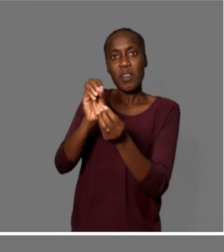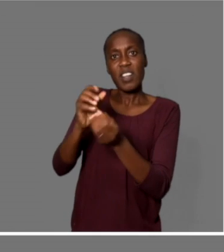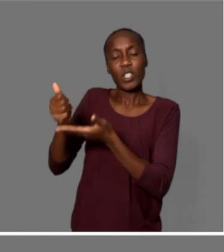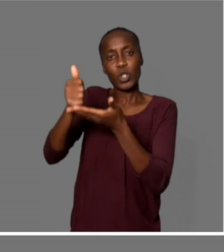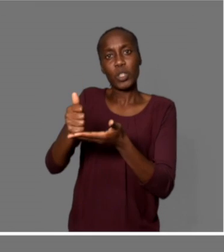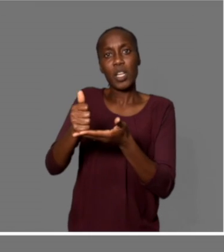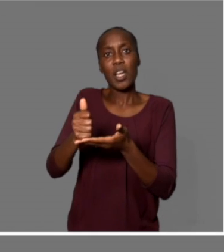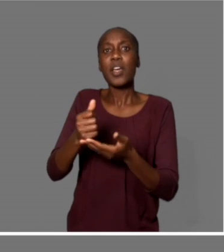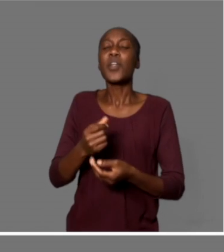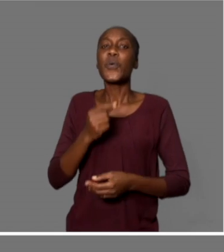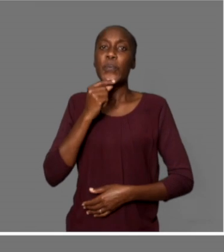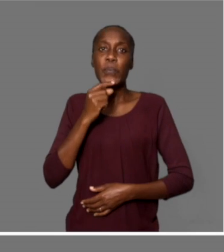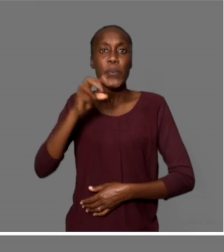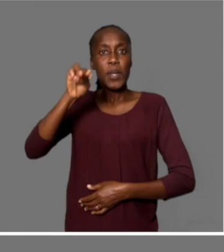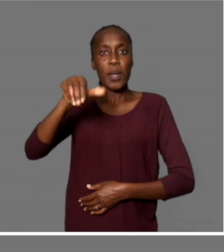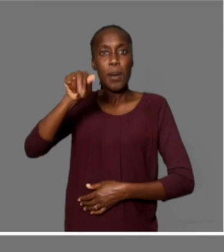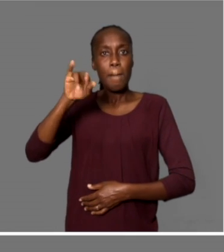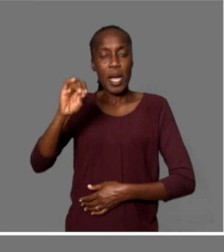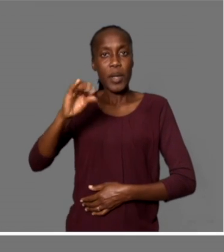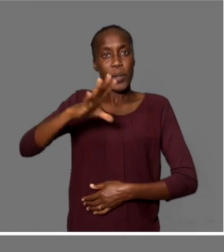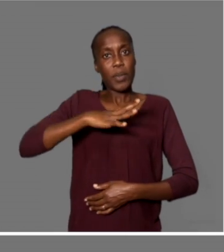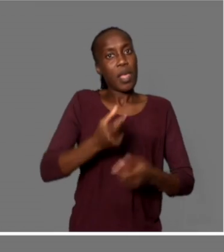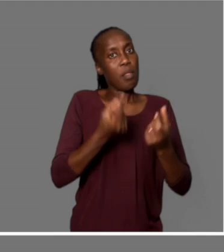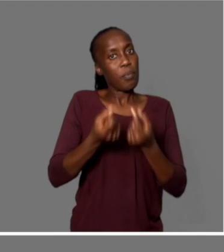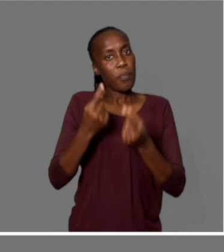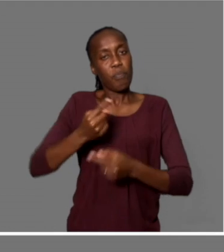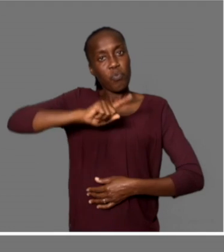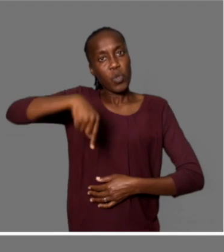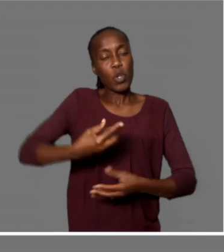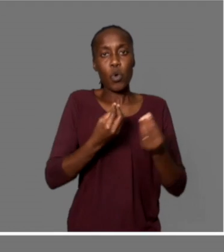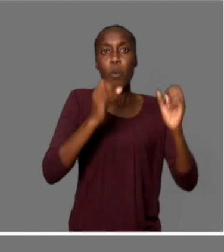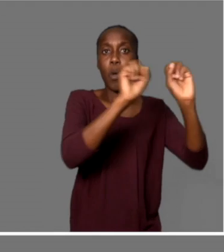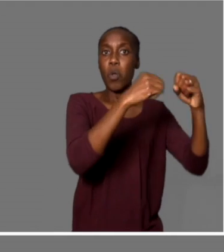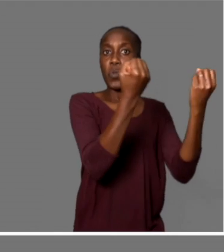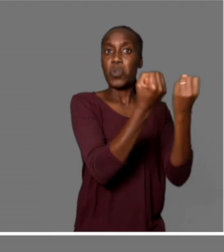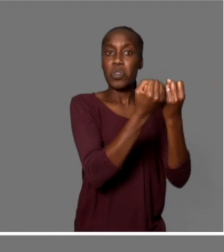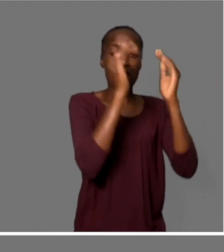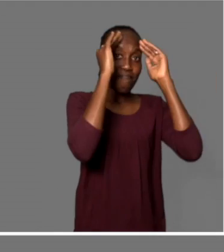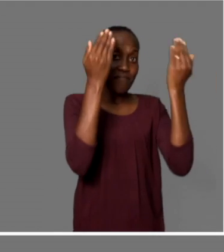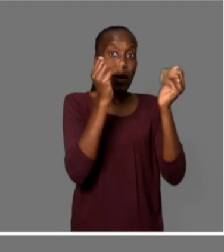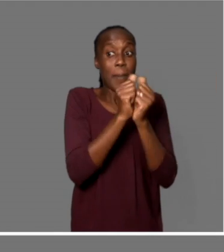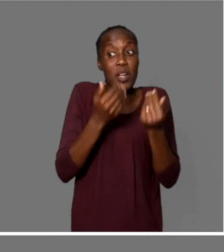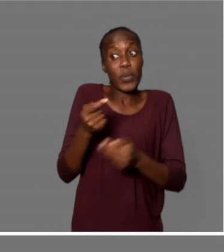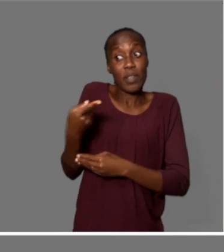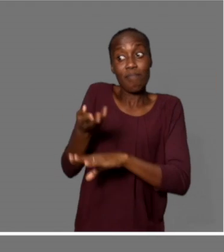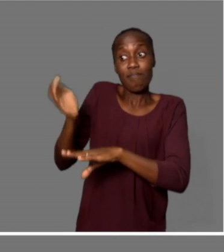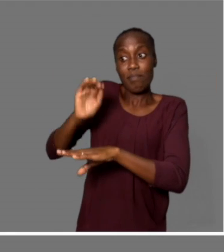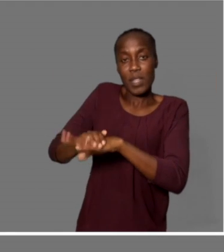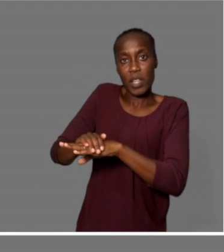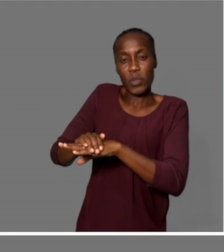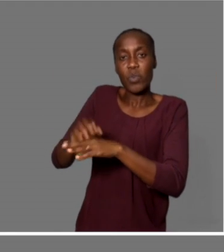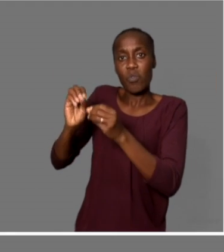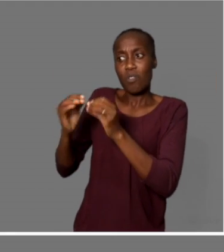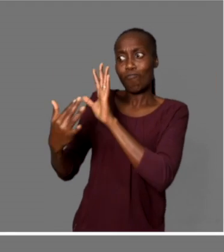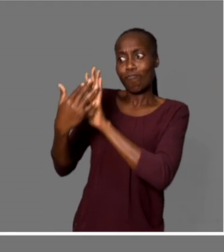menino Mário. E é isso que nós precisamos. Tem pontos que nós, enquanto associações, também não sabíamos e ficamos a saber